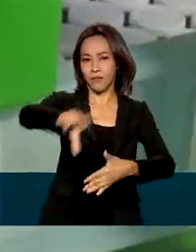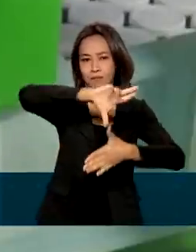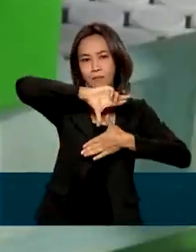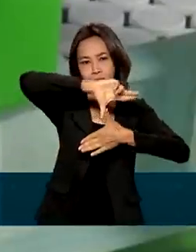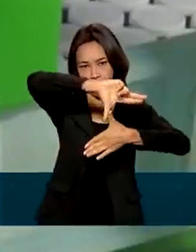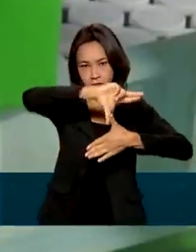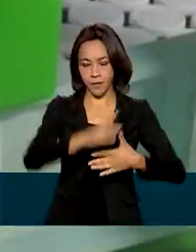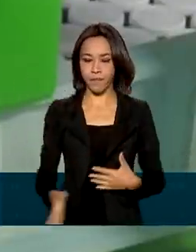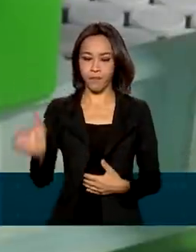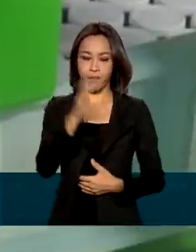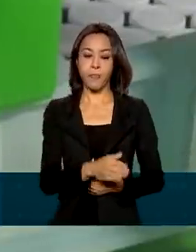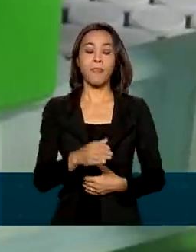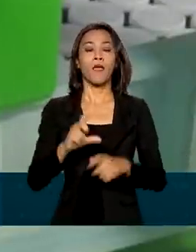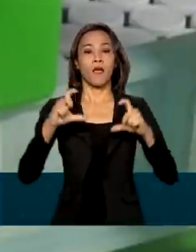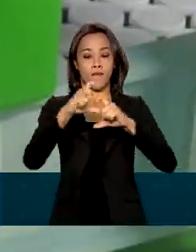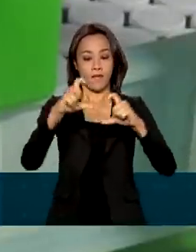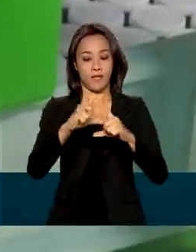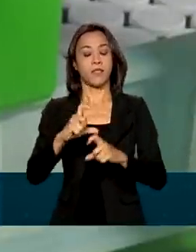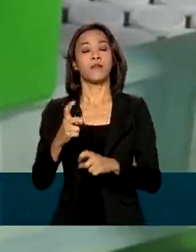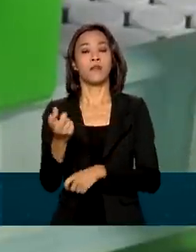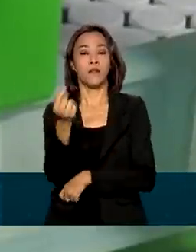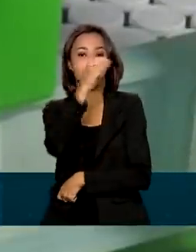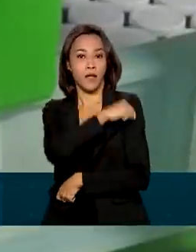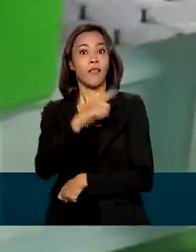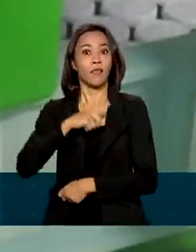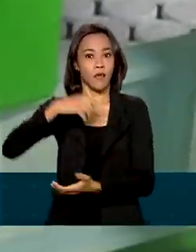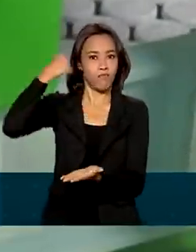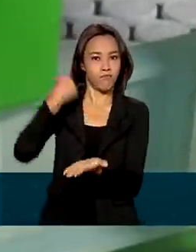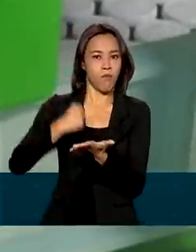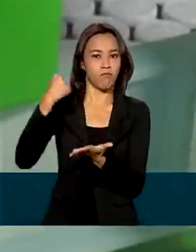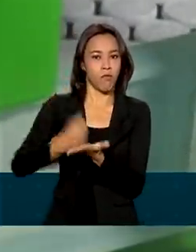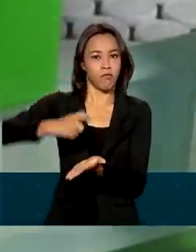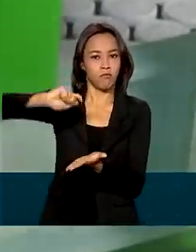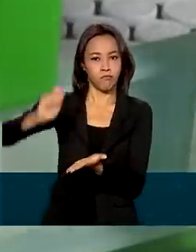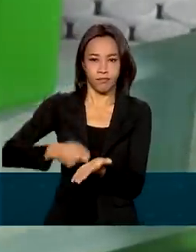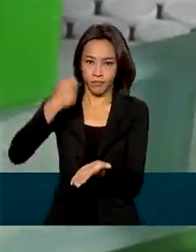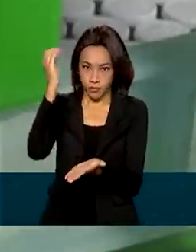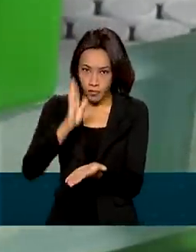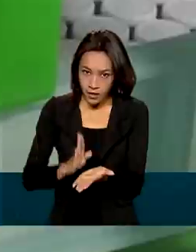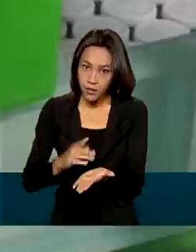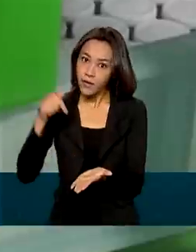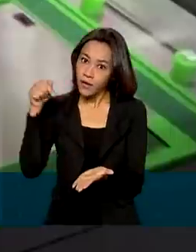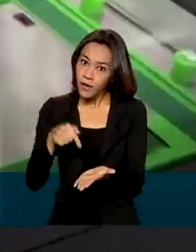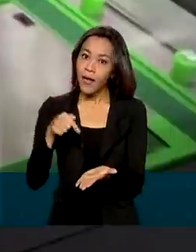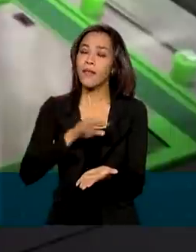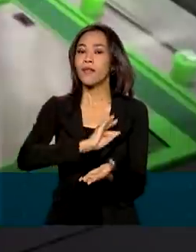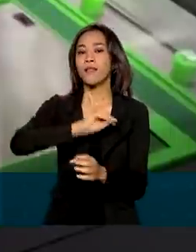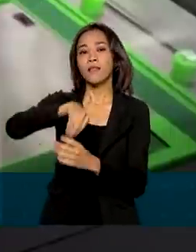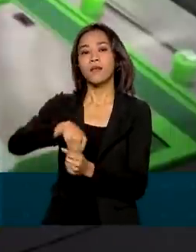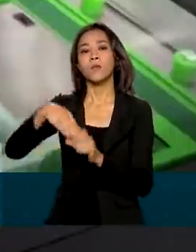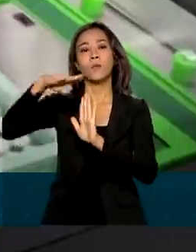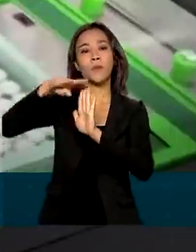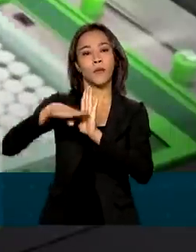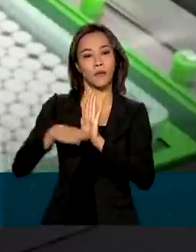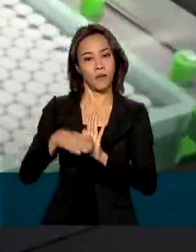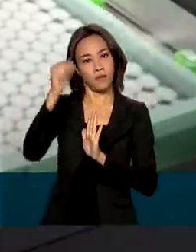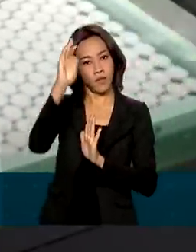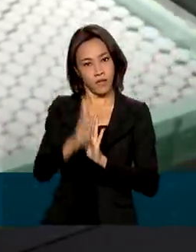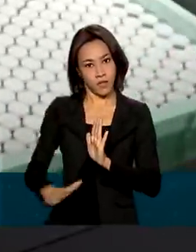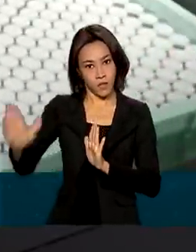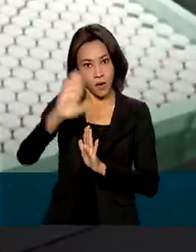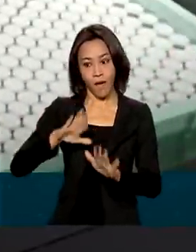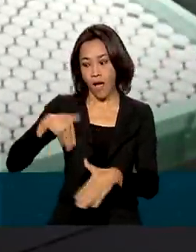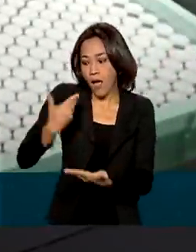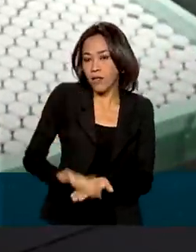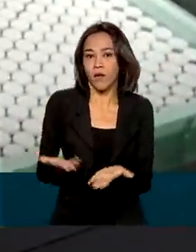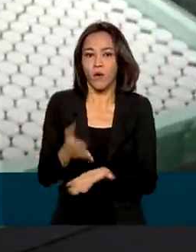vacina da Pfizer tem registro definitivo no Brasil e faz parte do Programa Nacional de Imunização. Até agora, o país